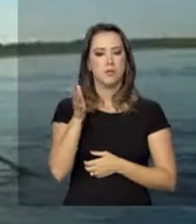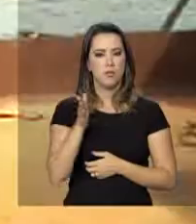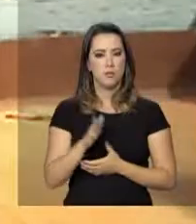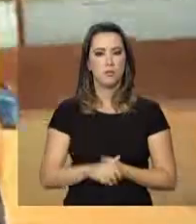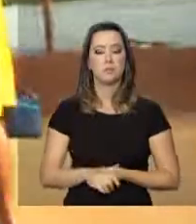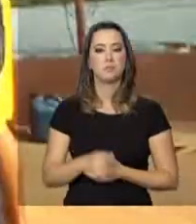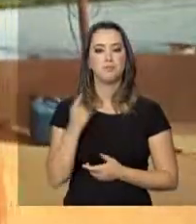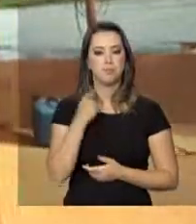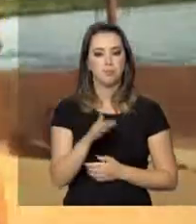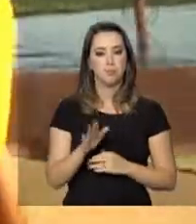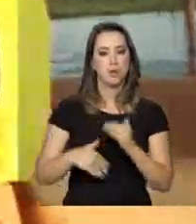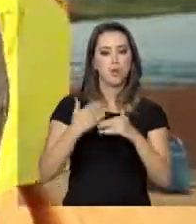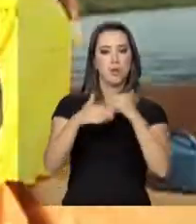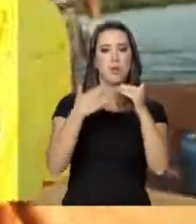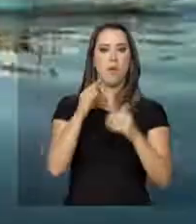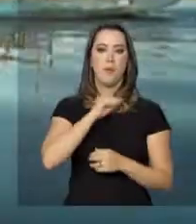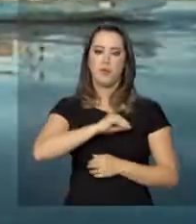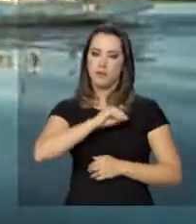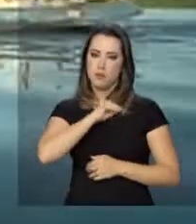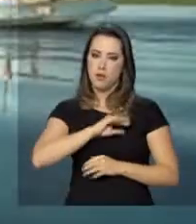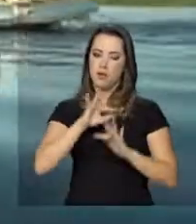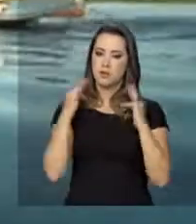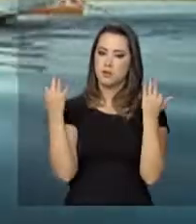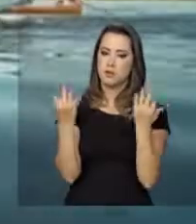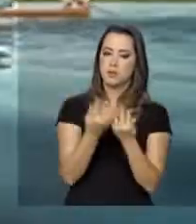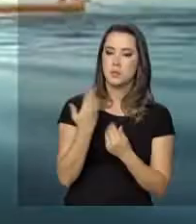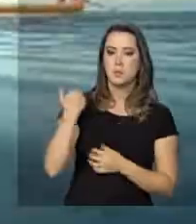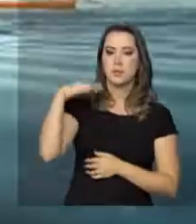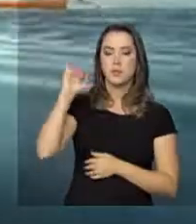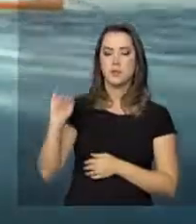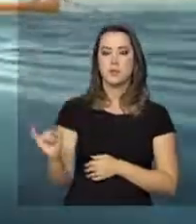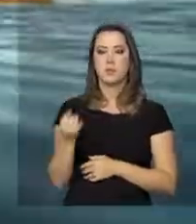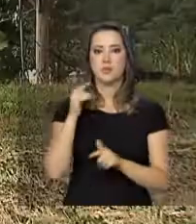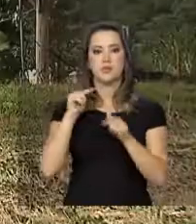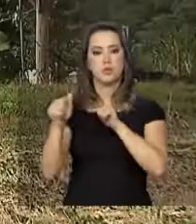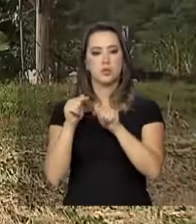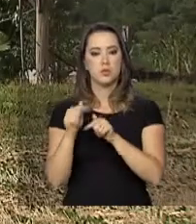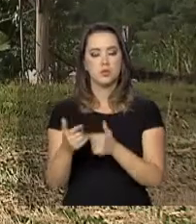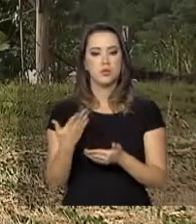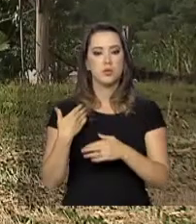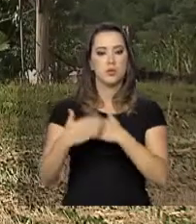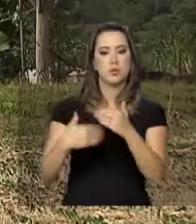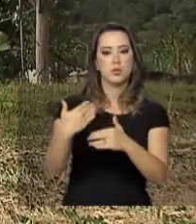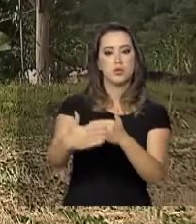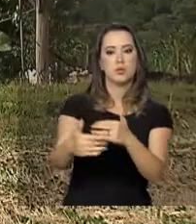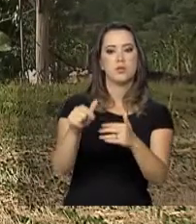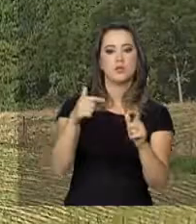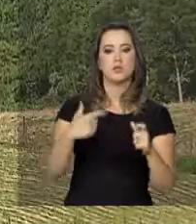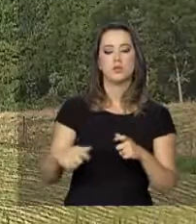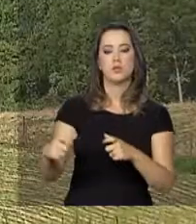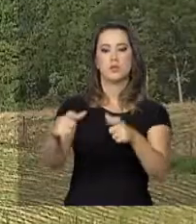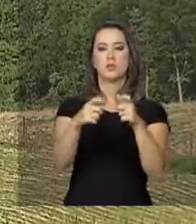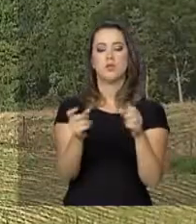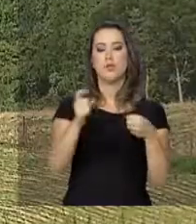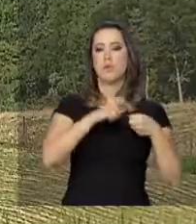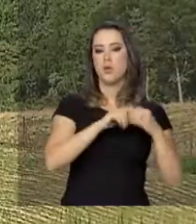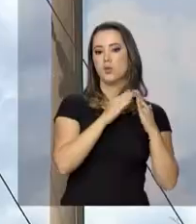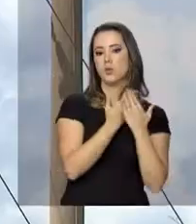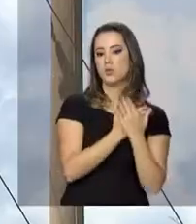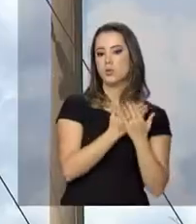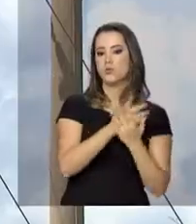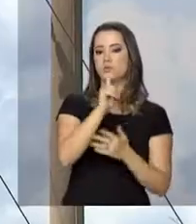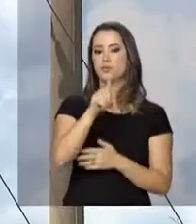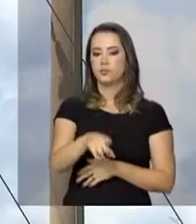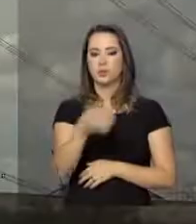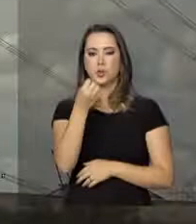programa. O aumento da renda familiar, mais oportunidades de trabalho, permanência no campo e retorno aos estudos foram